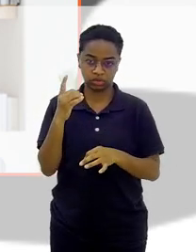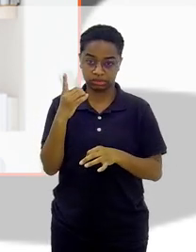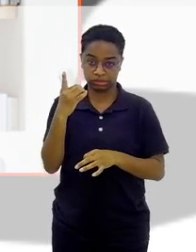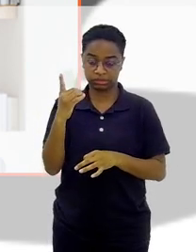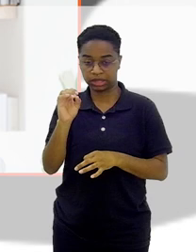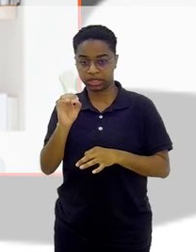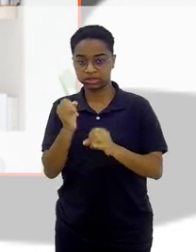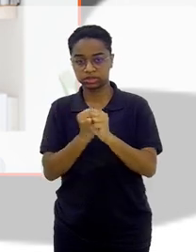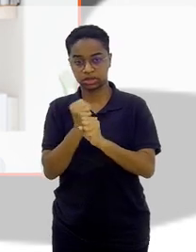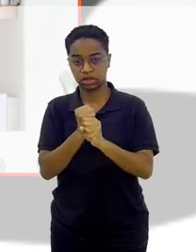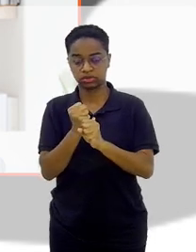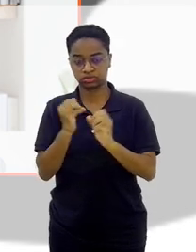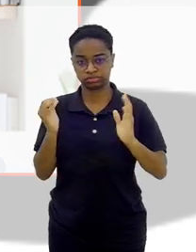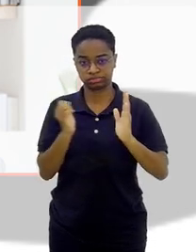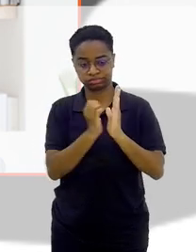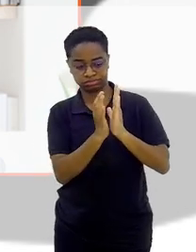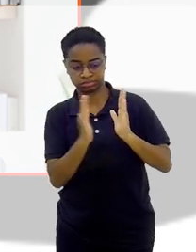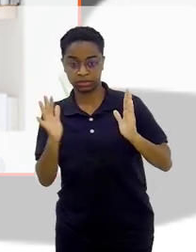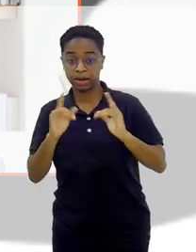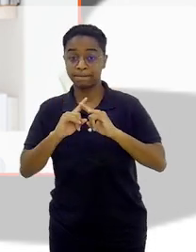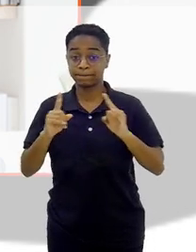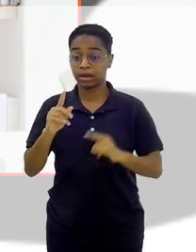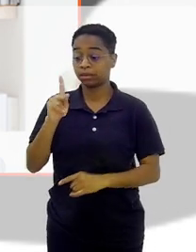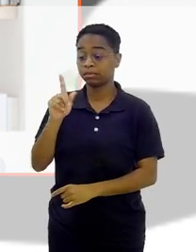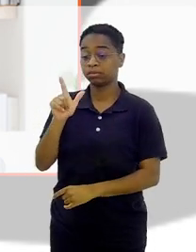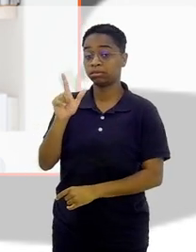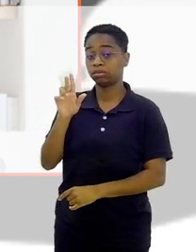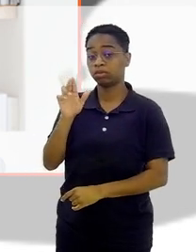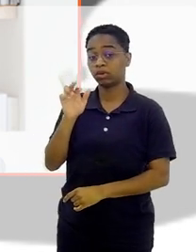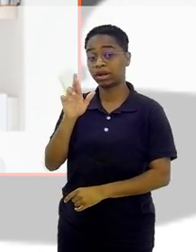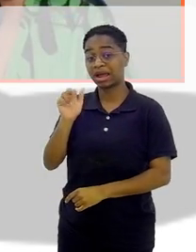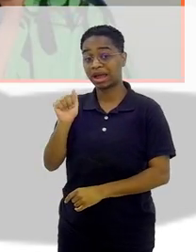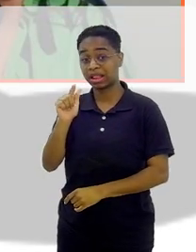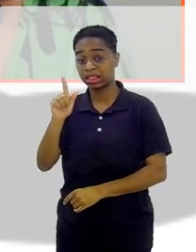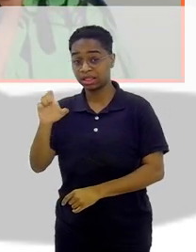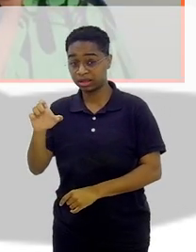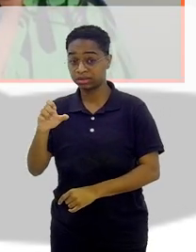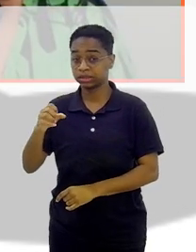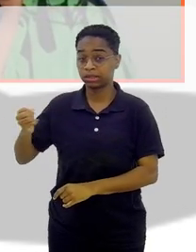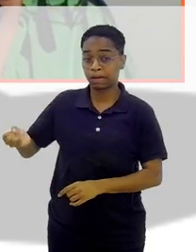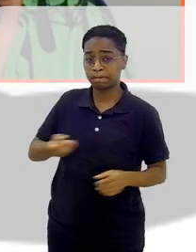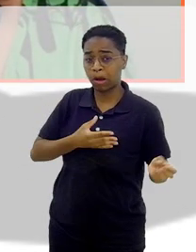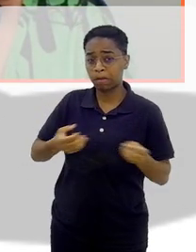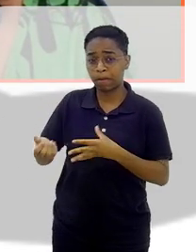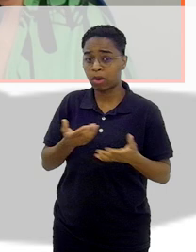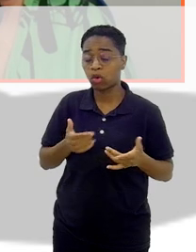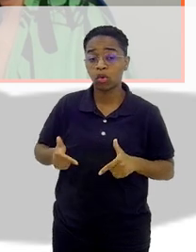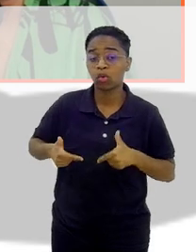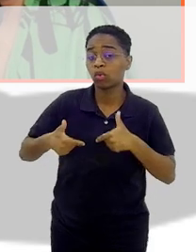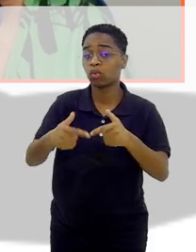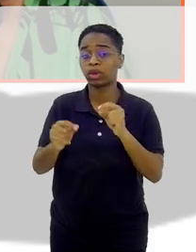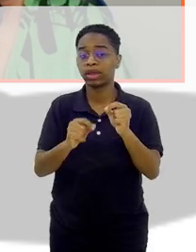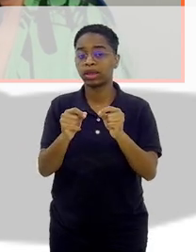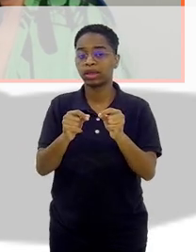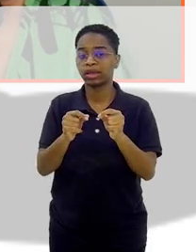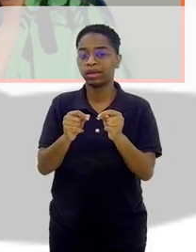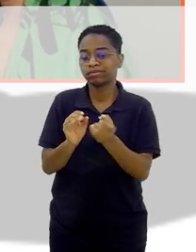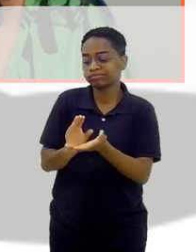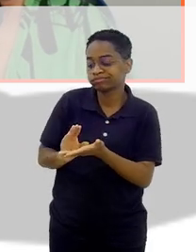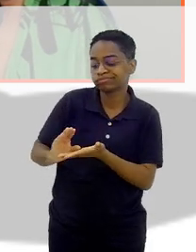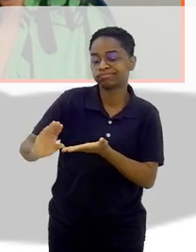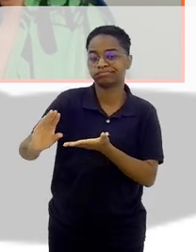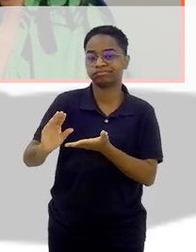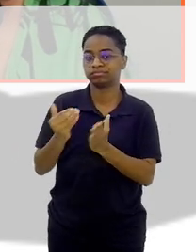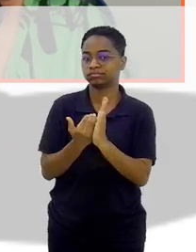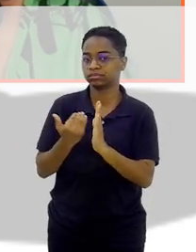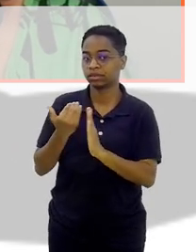cá. E eis que a Plurale, como já disse, inovadoramente, começa com o papel investindo muito mais.